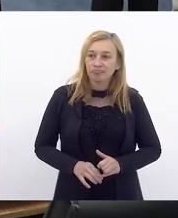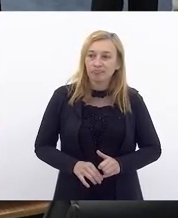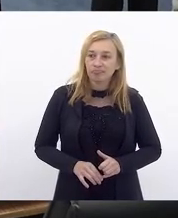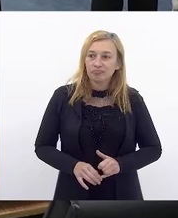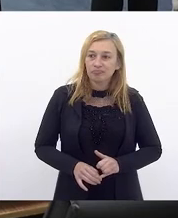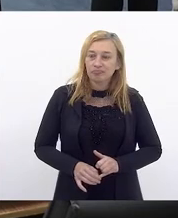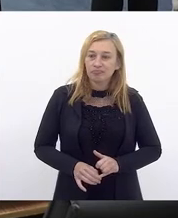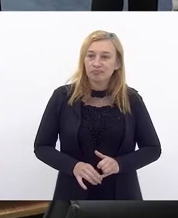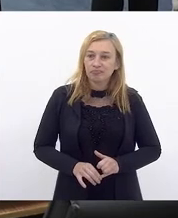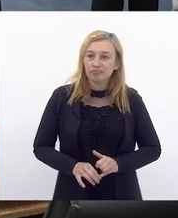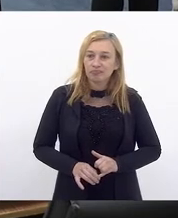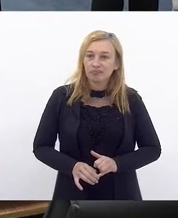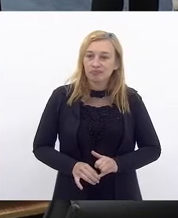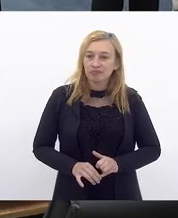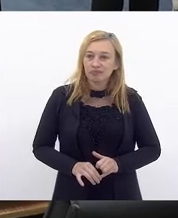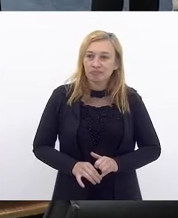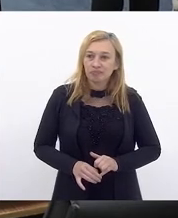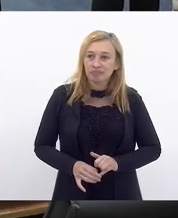aprovação deputada Marta Rocha.